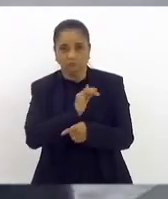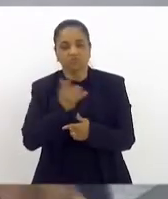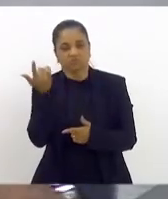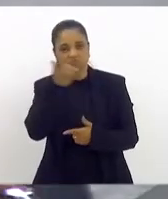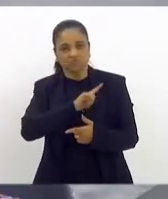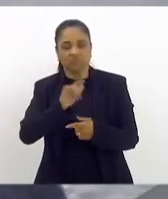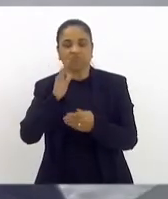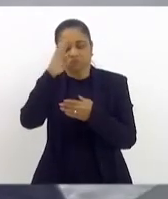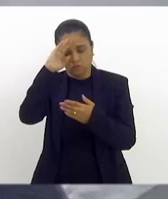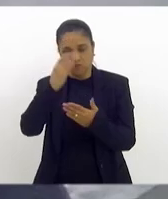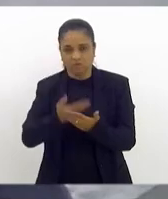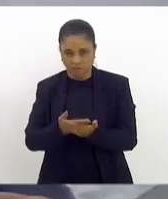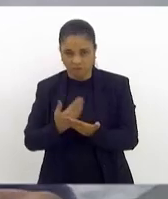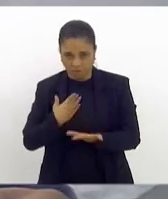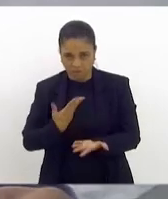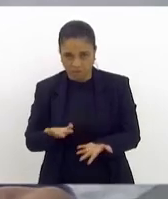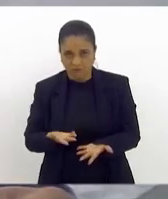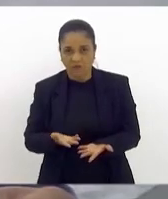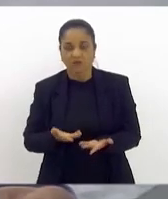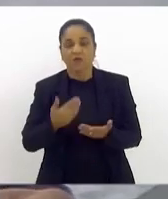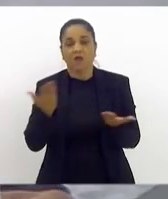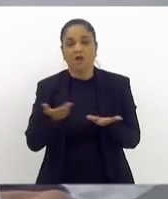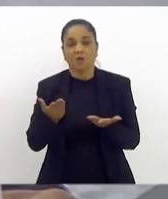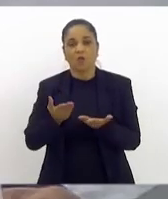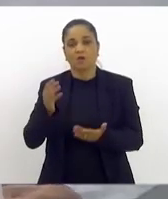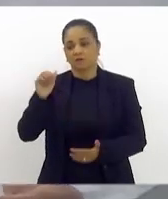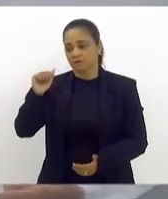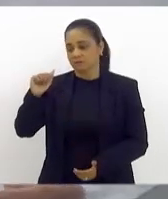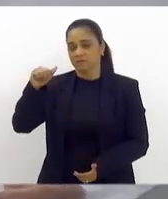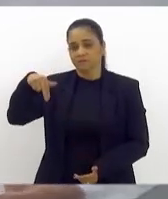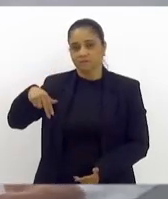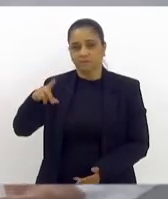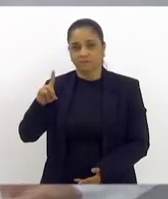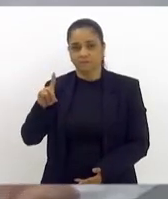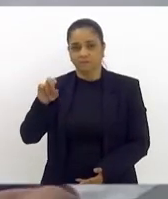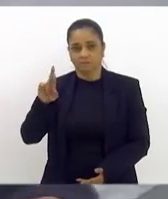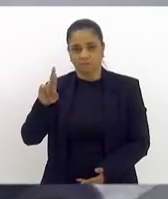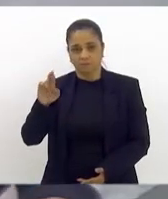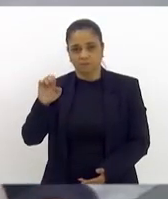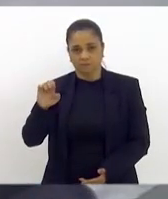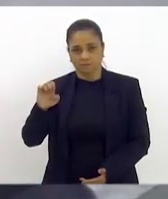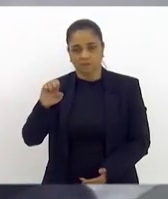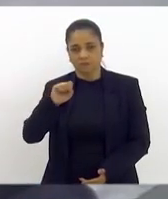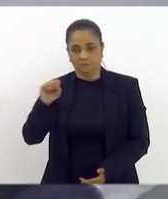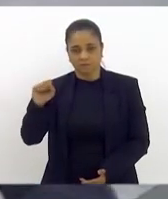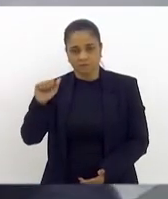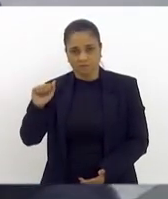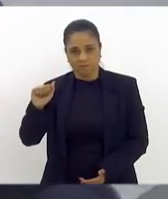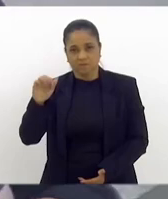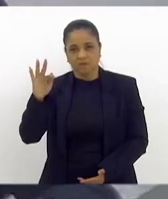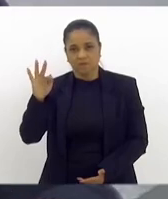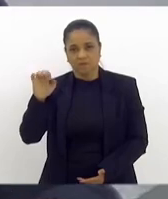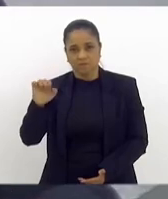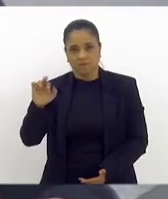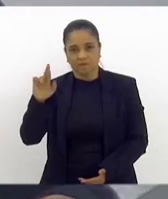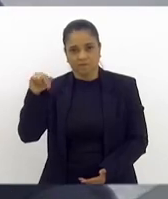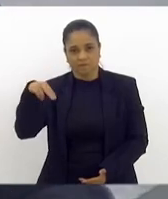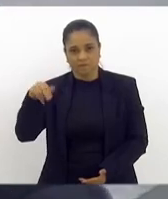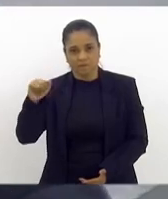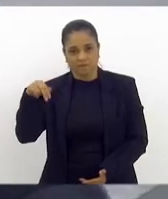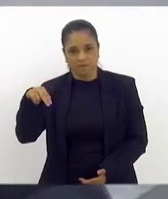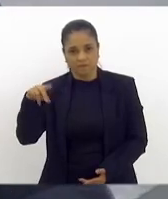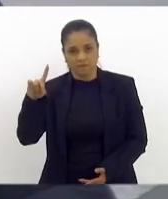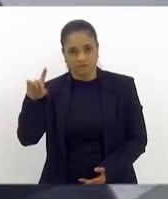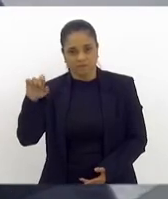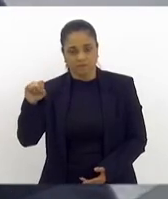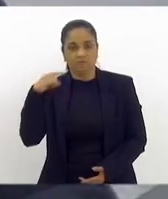a doutora Andresa Fernandes para fazer uso da palavra, é advogada e